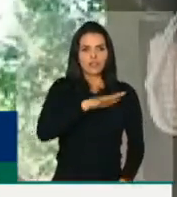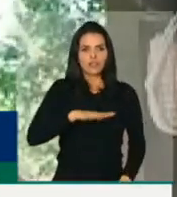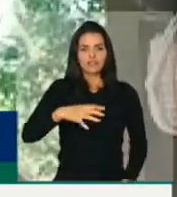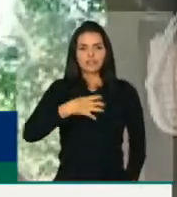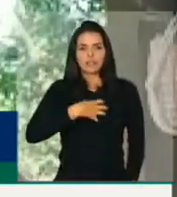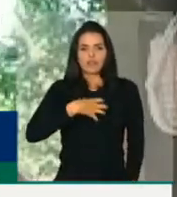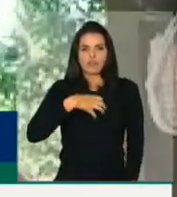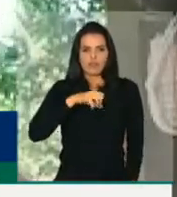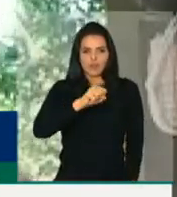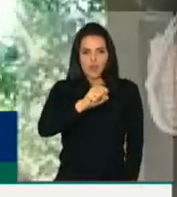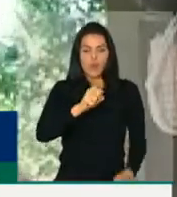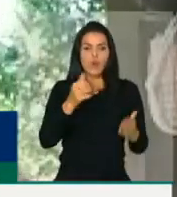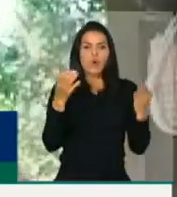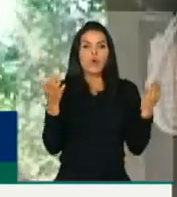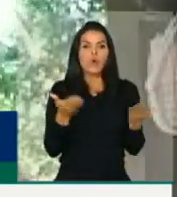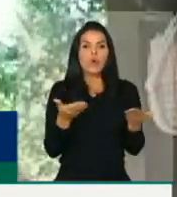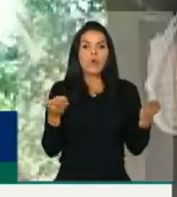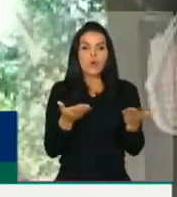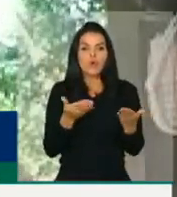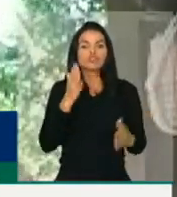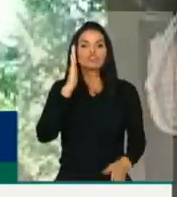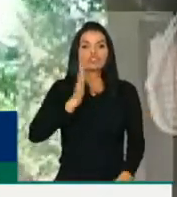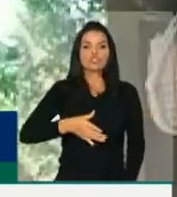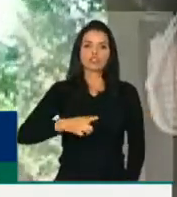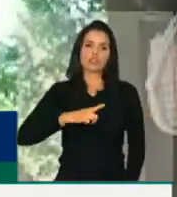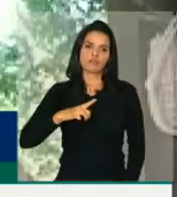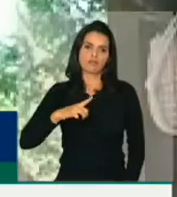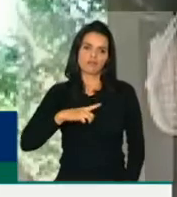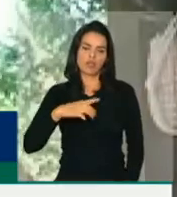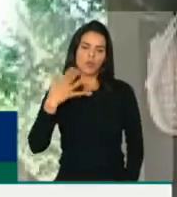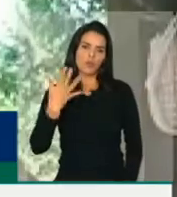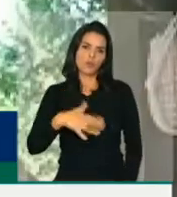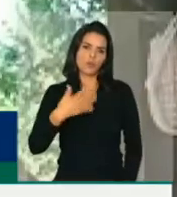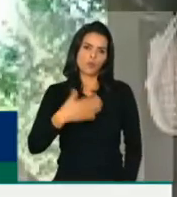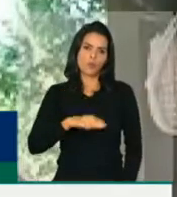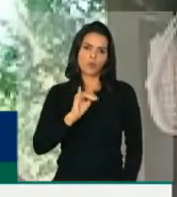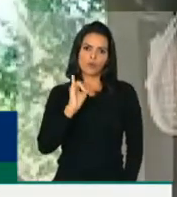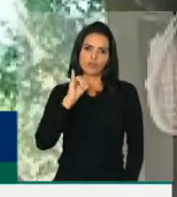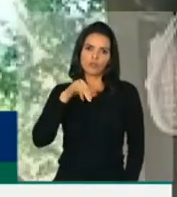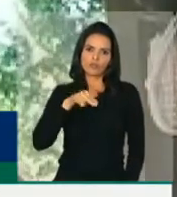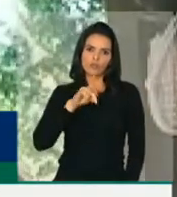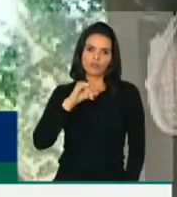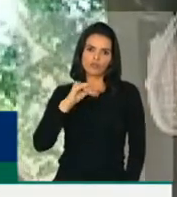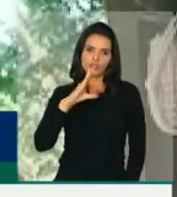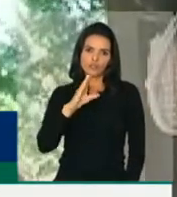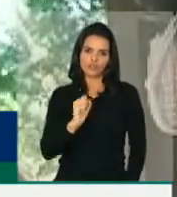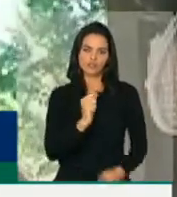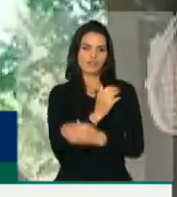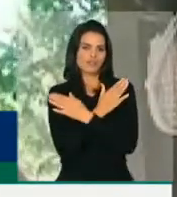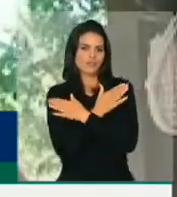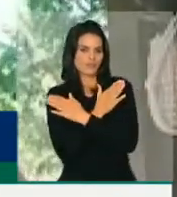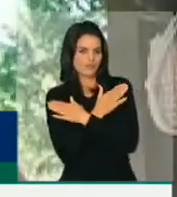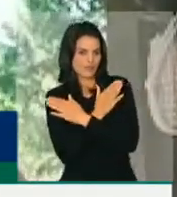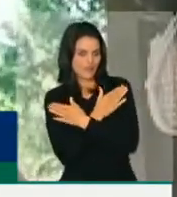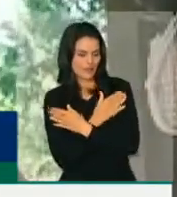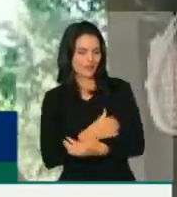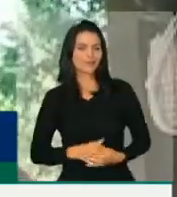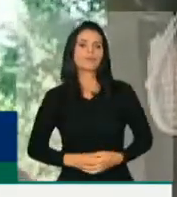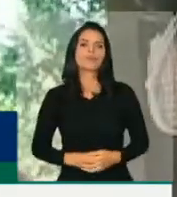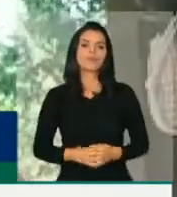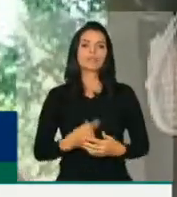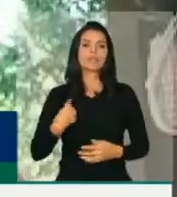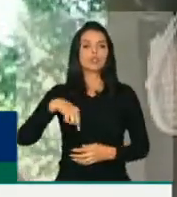Salvador, que hoje já tem alto índice de desemprego. Nós estamos ao lado